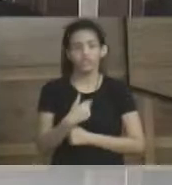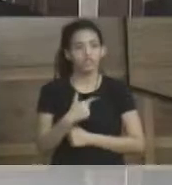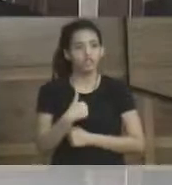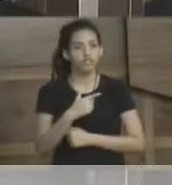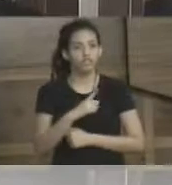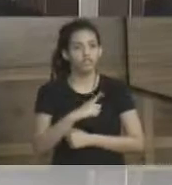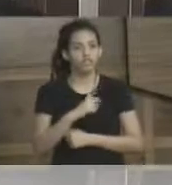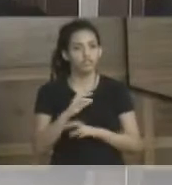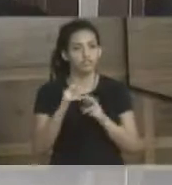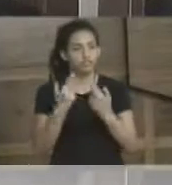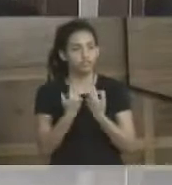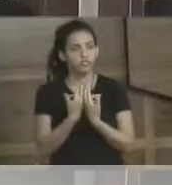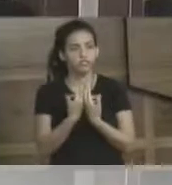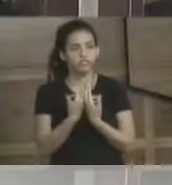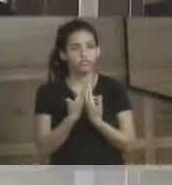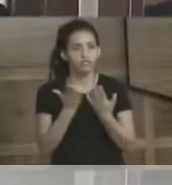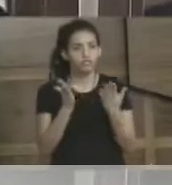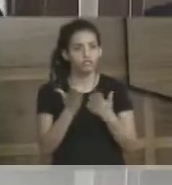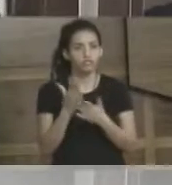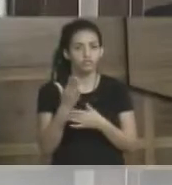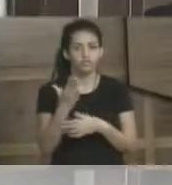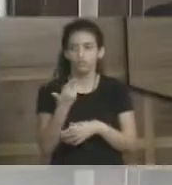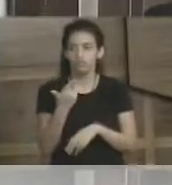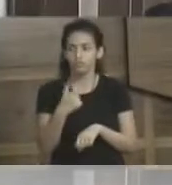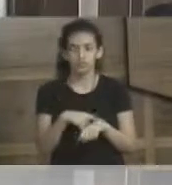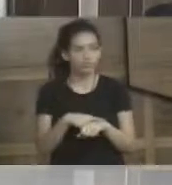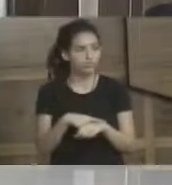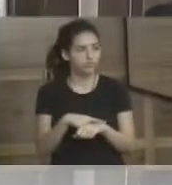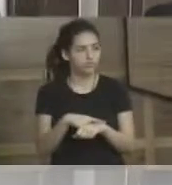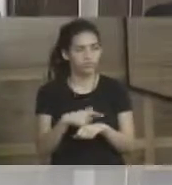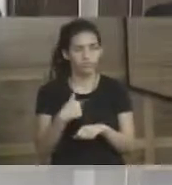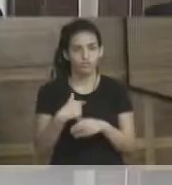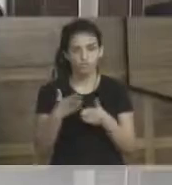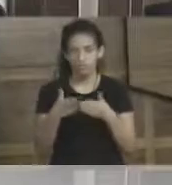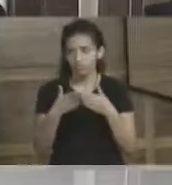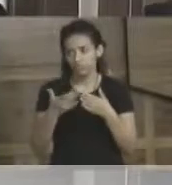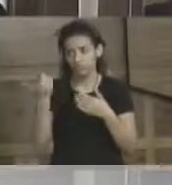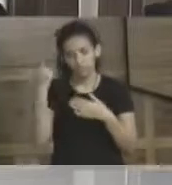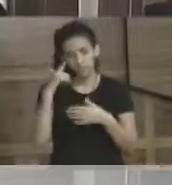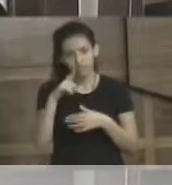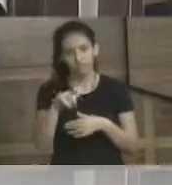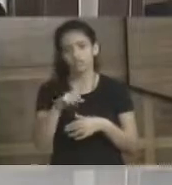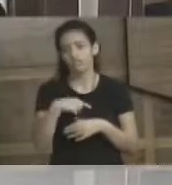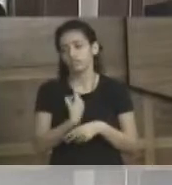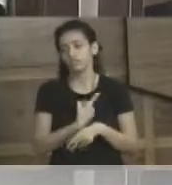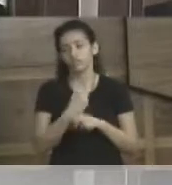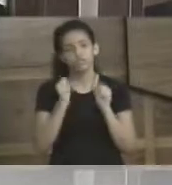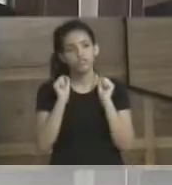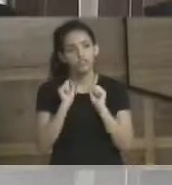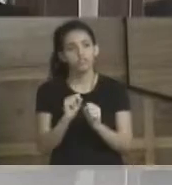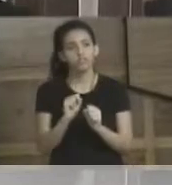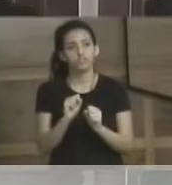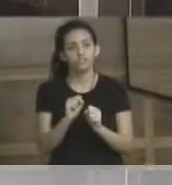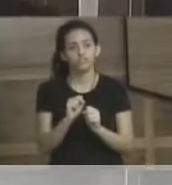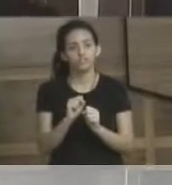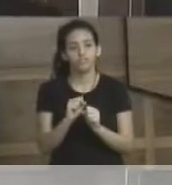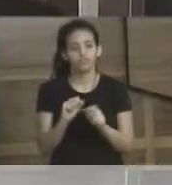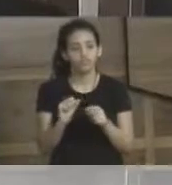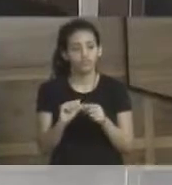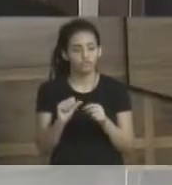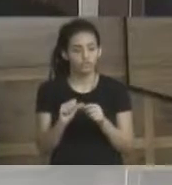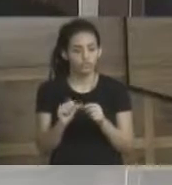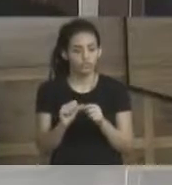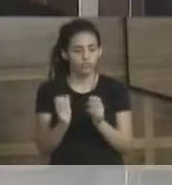com ela duas horas, e vou, mais uma vez, pedi-la para que possamos estabelecer a comissão